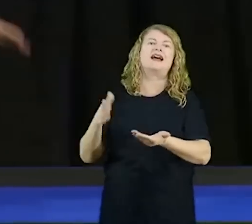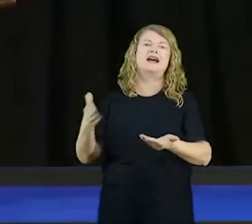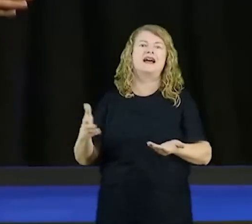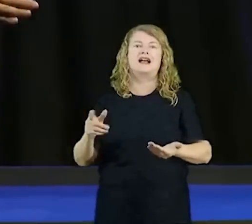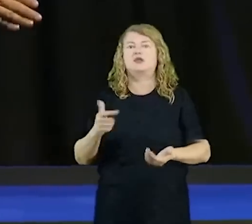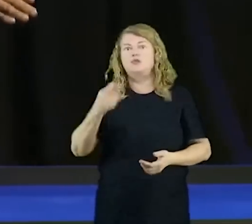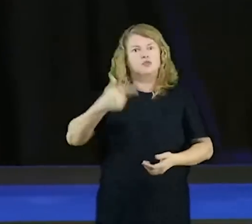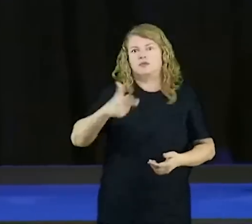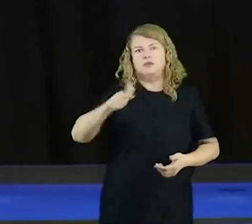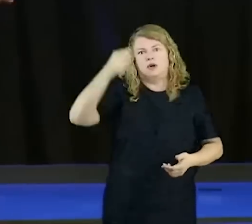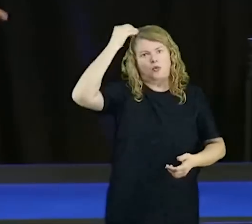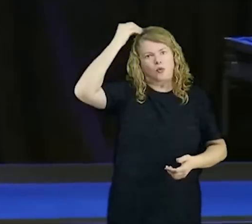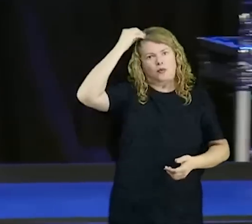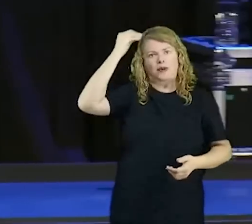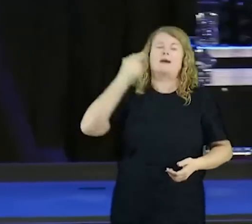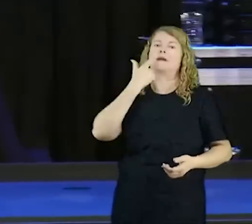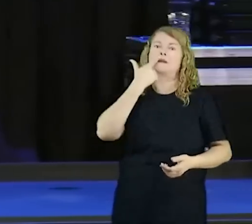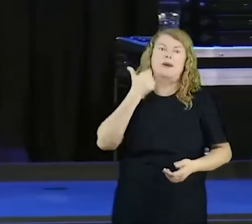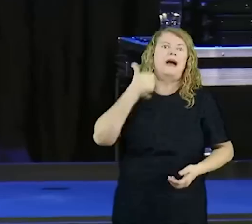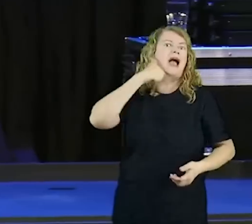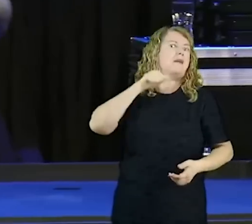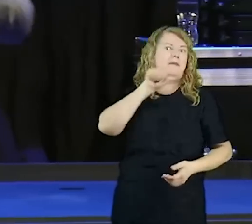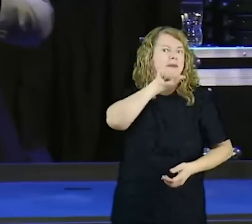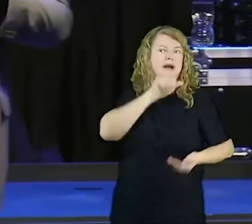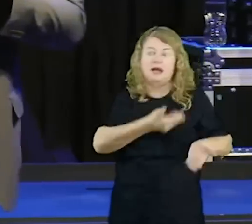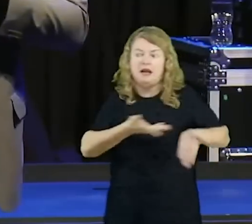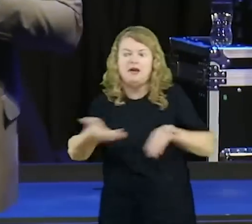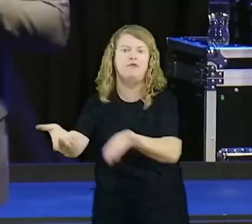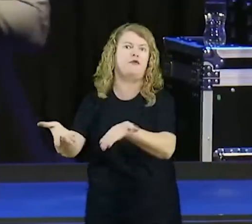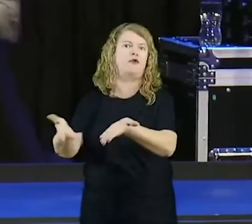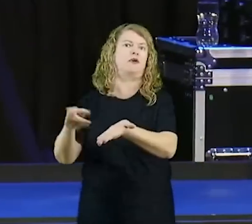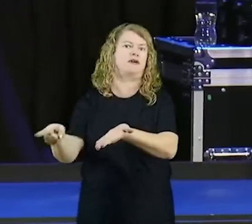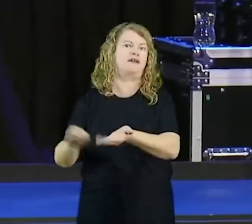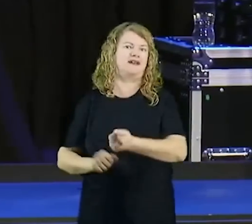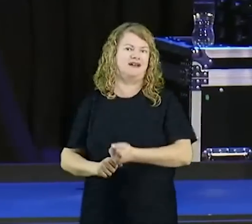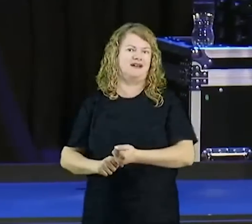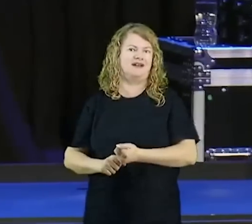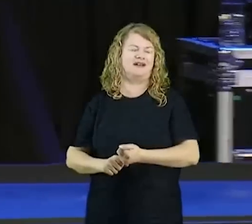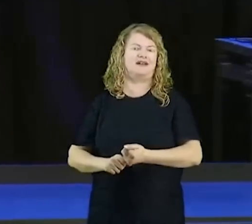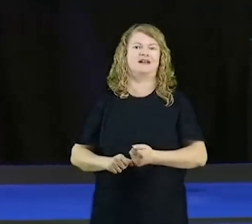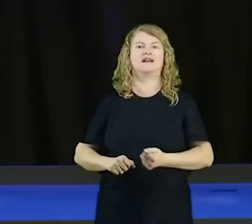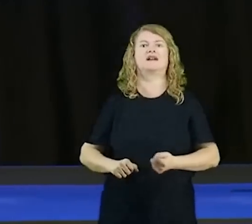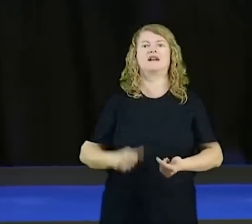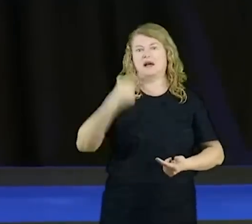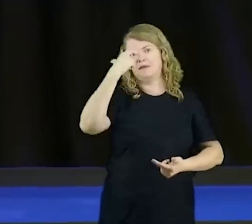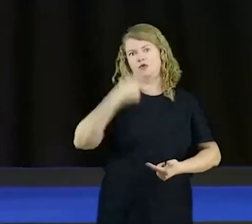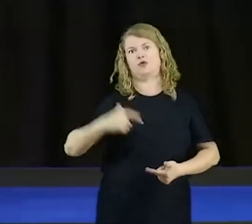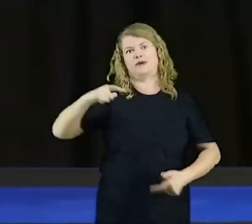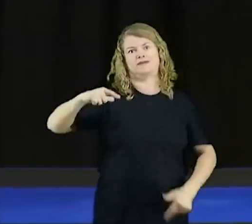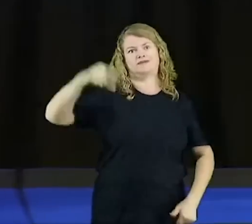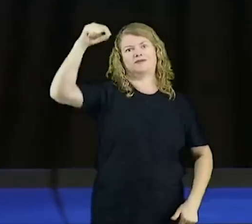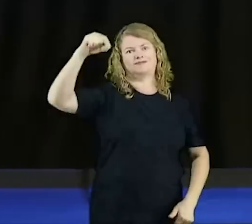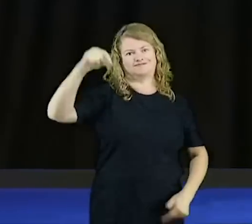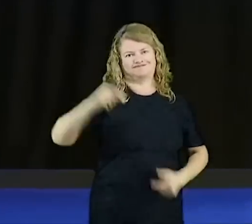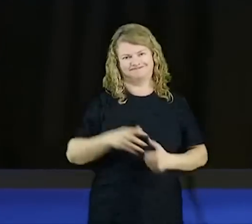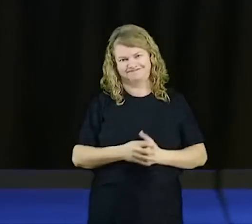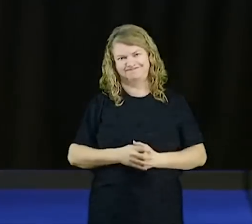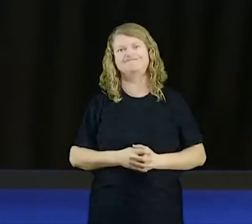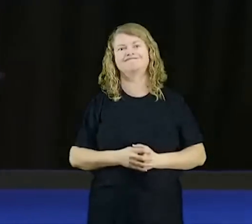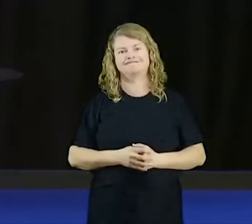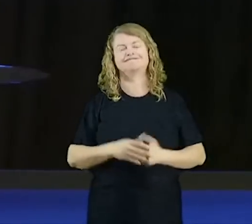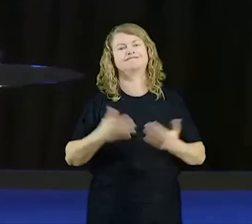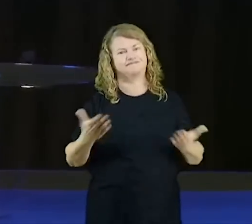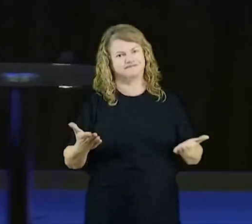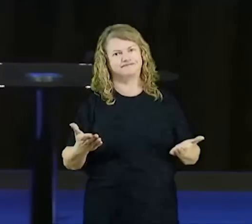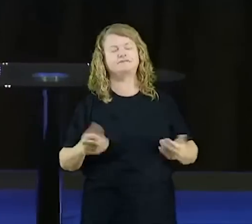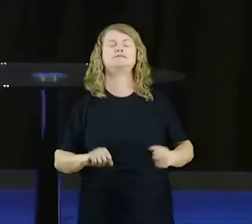pessoas que um dia, decidiram escolher o pecar, por quê? Porque o pecado, produz prazer.